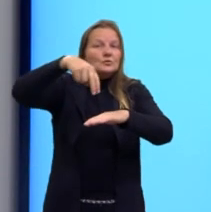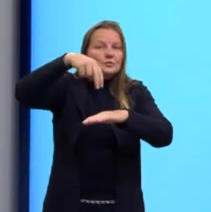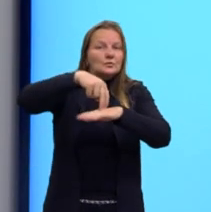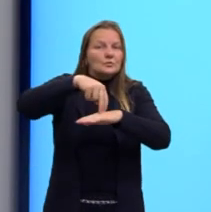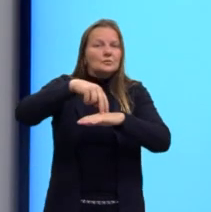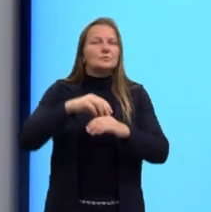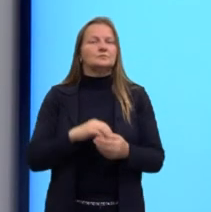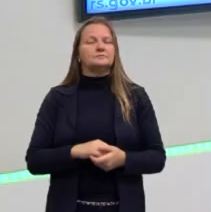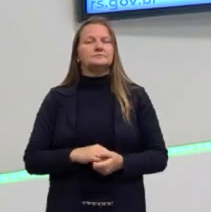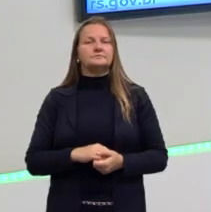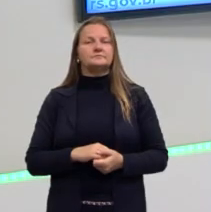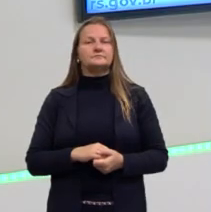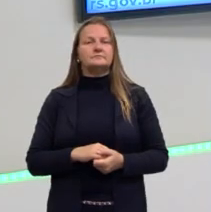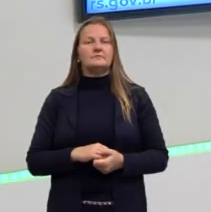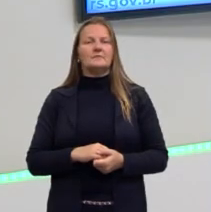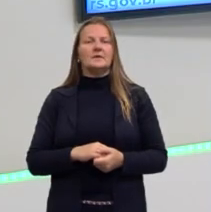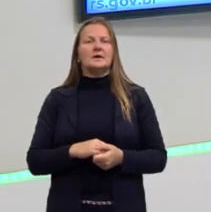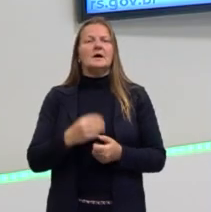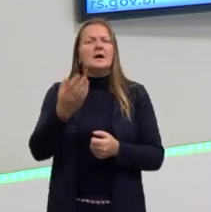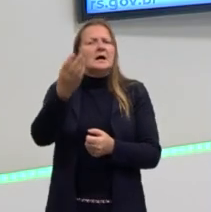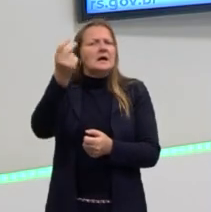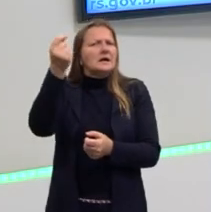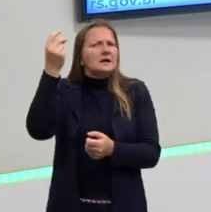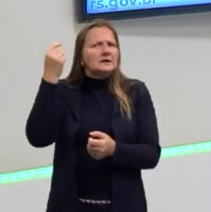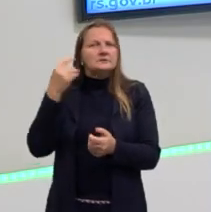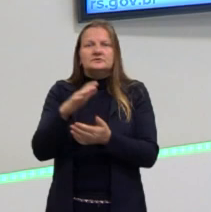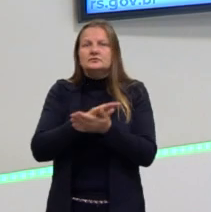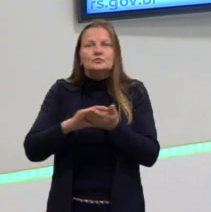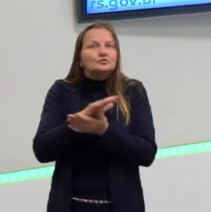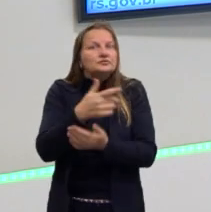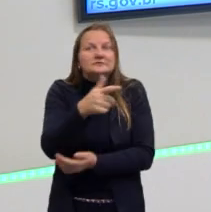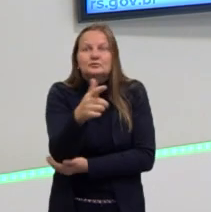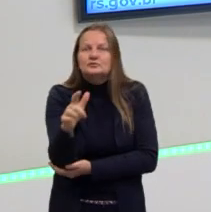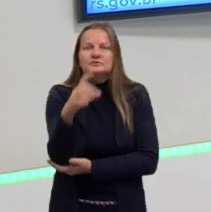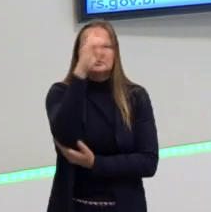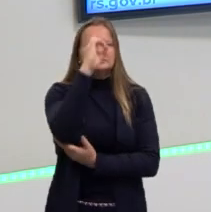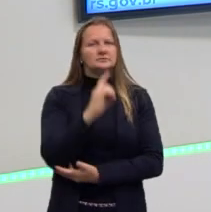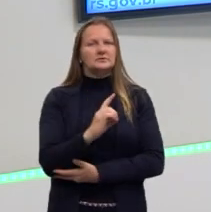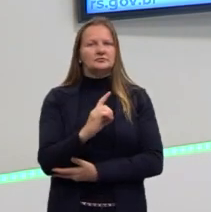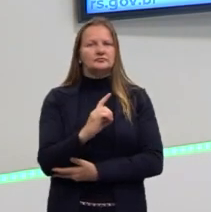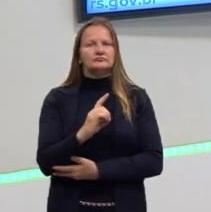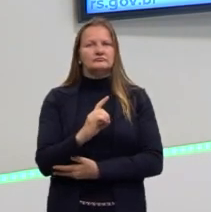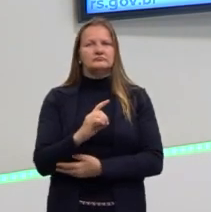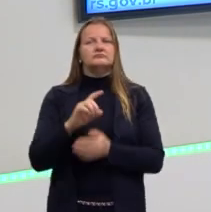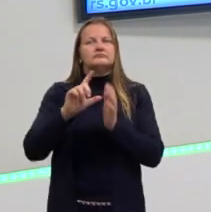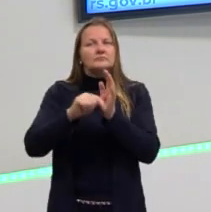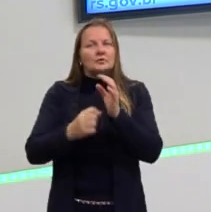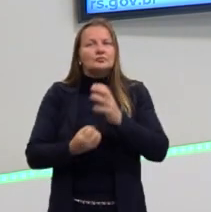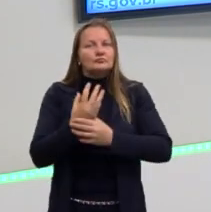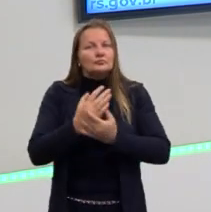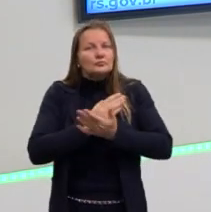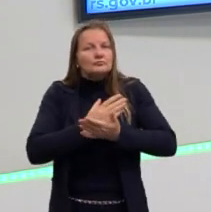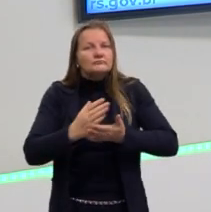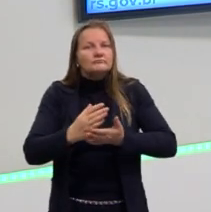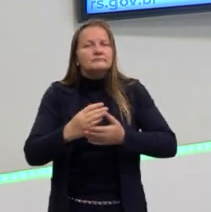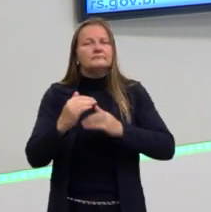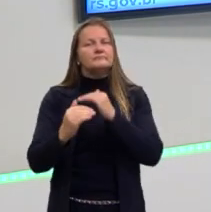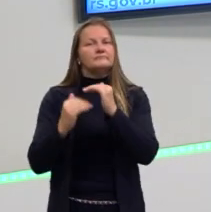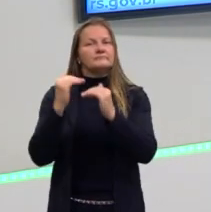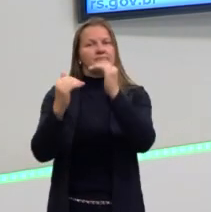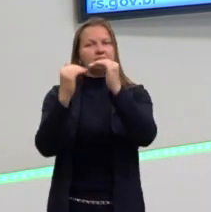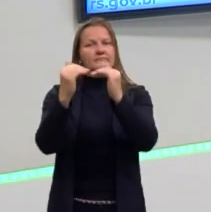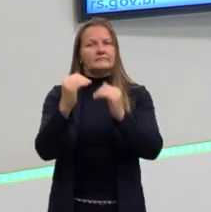durante os períodos absolutistas, não se tinha direito. Os reis eram os camaradas. E aí é com o